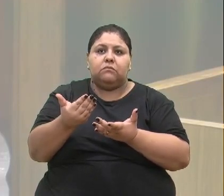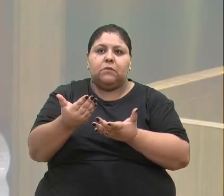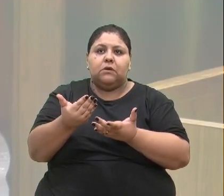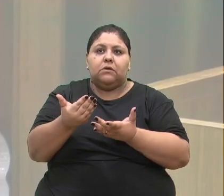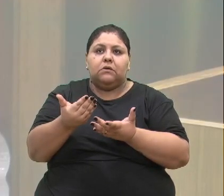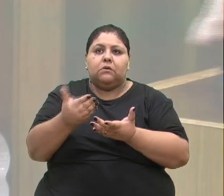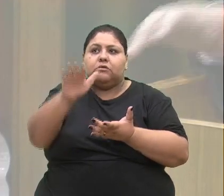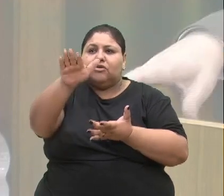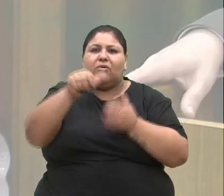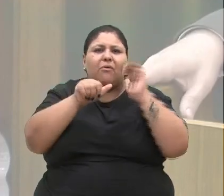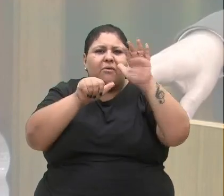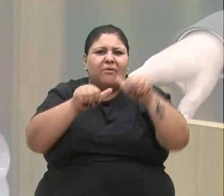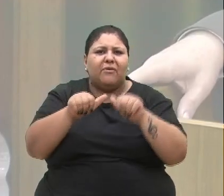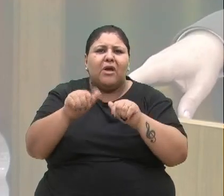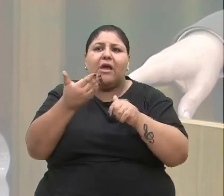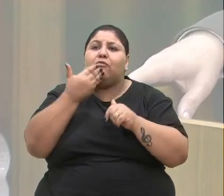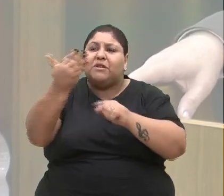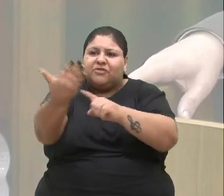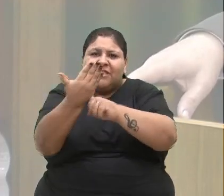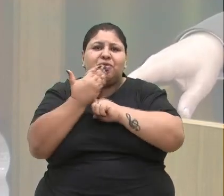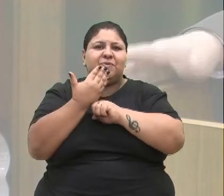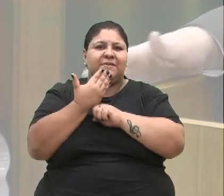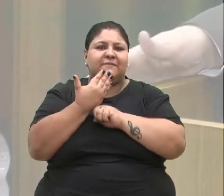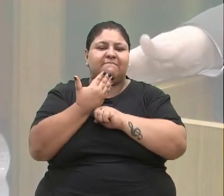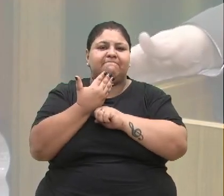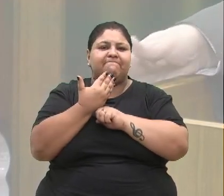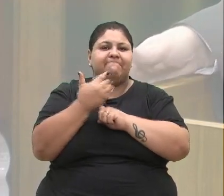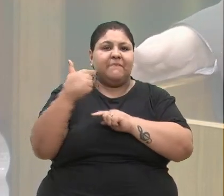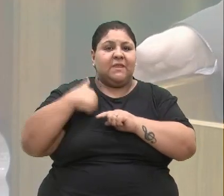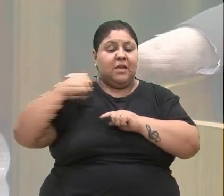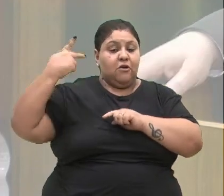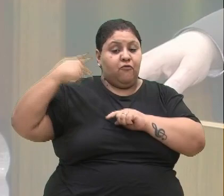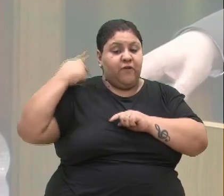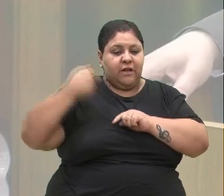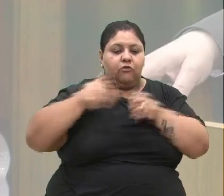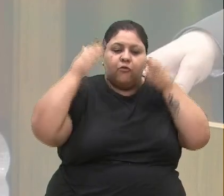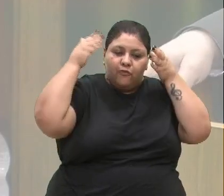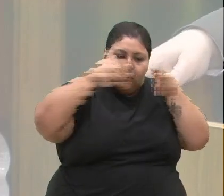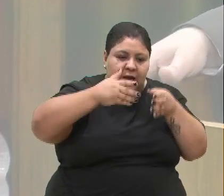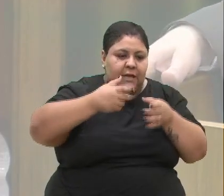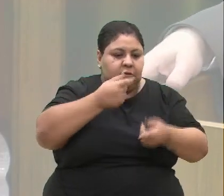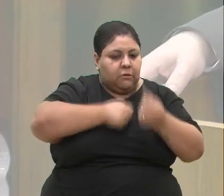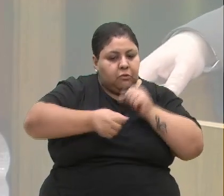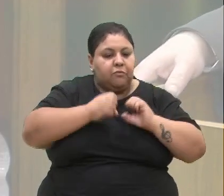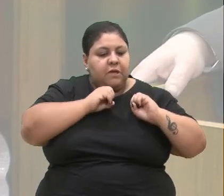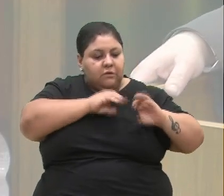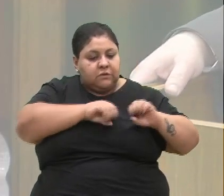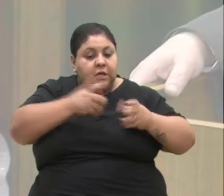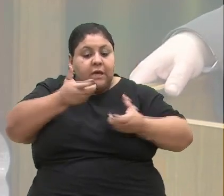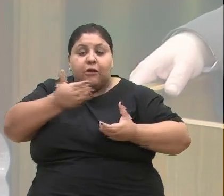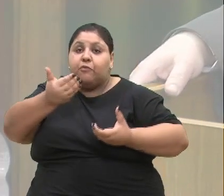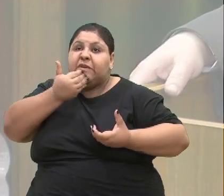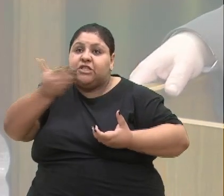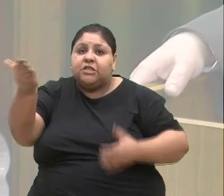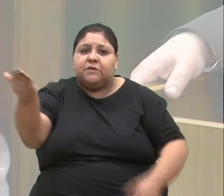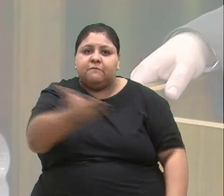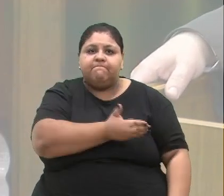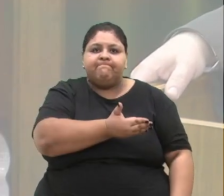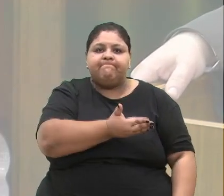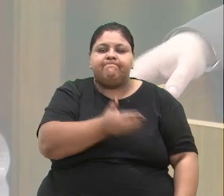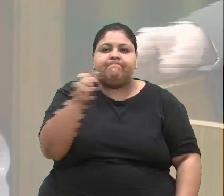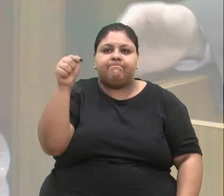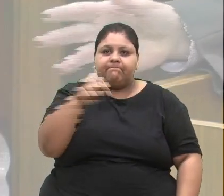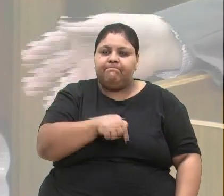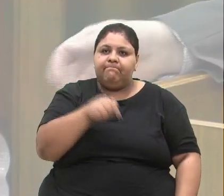E eu, como vereador dessa casa, embora focado na economia e na educação, quero clamar aos colegas aqui,